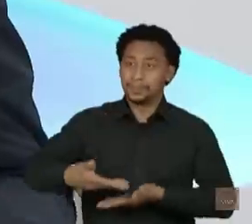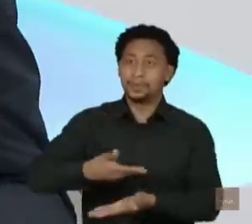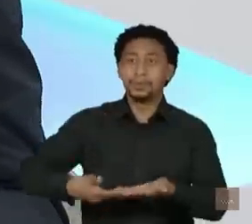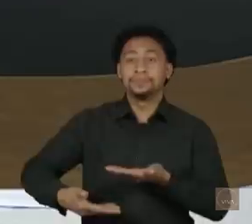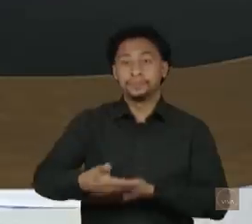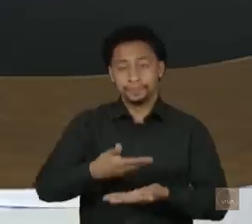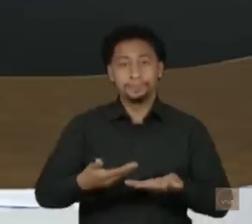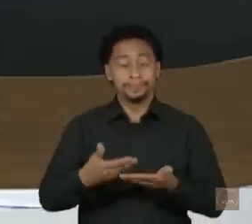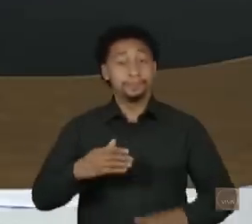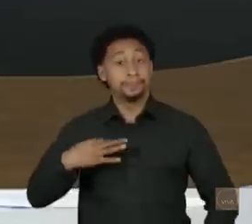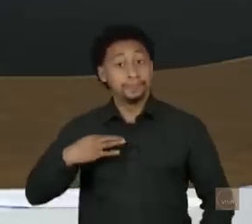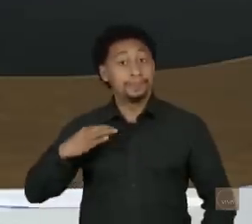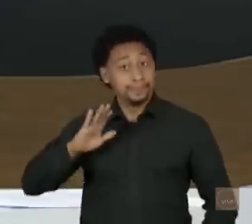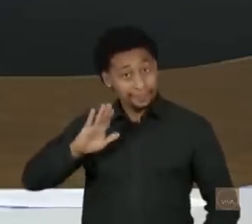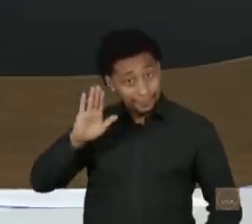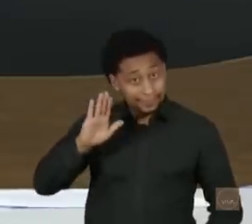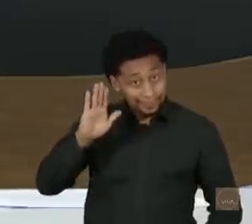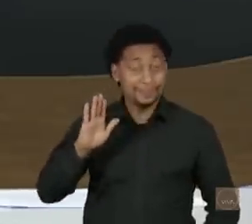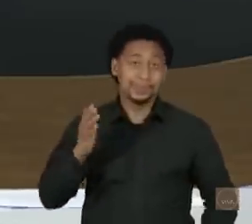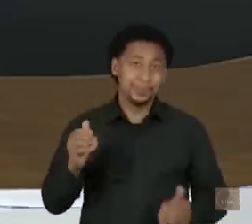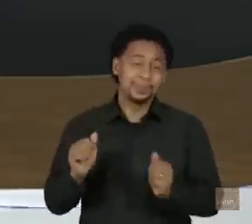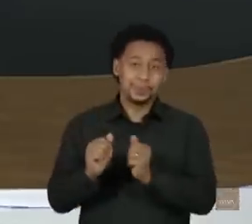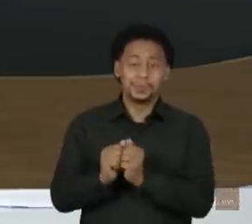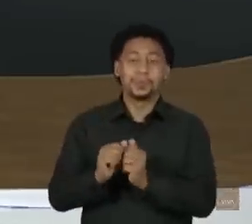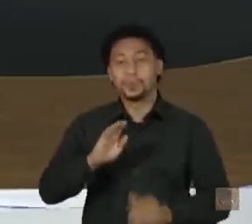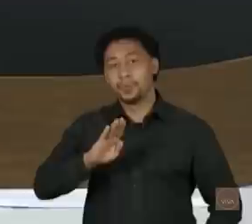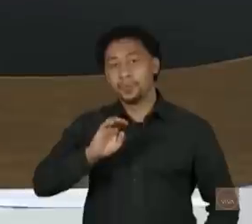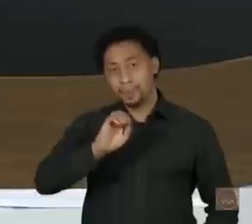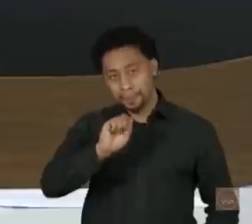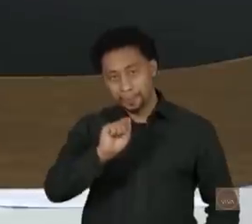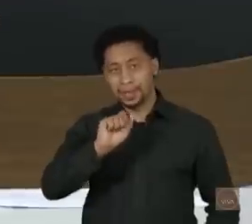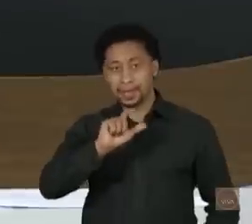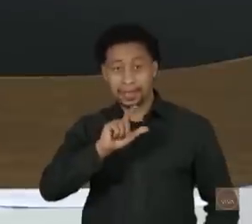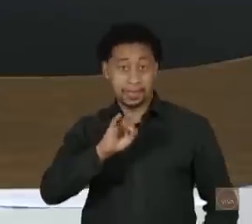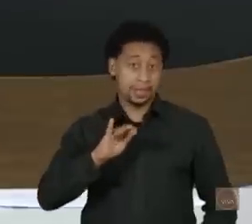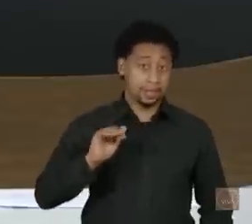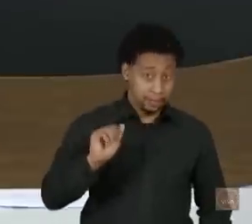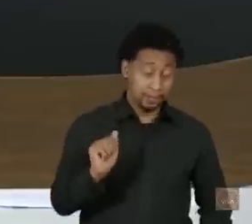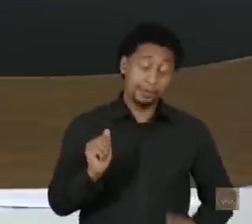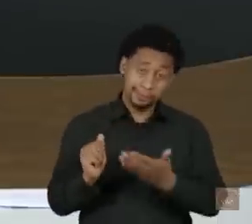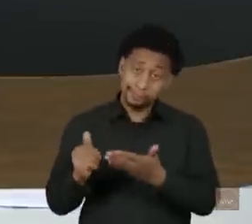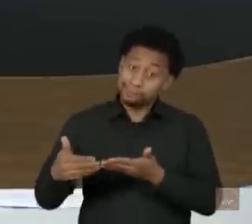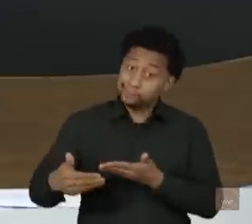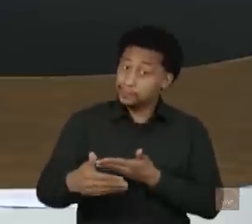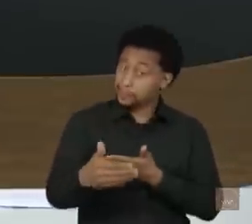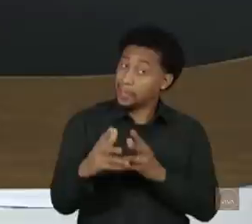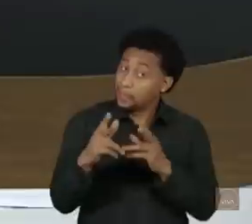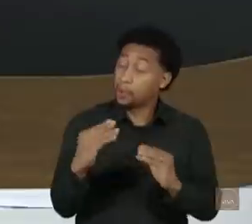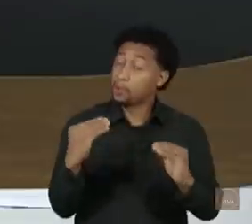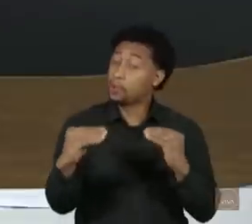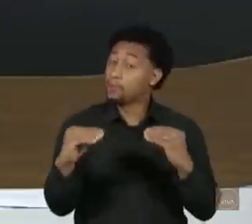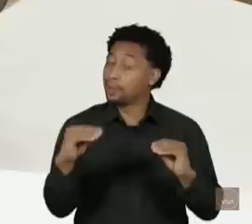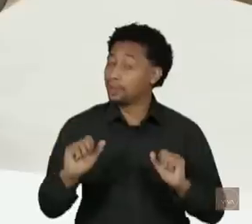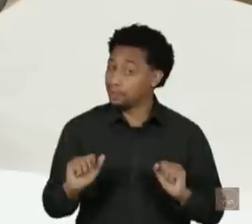O candidato amanhã é a posse do ministro Alexandre de Moraes na presidência do TSE. E deverá ser tipo um último capítulo de novela. Vão estar